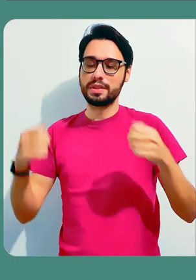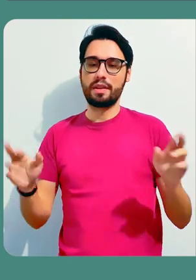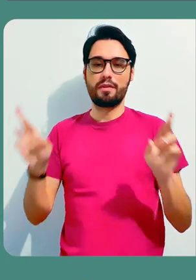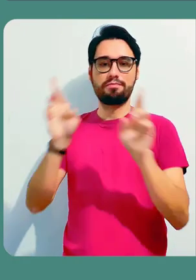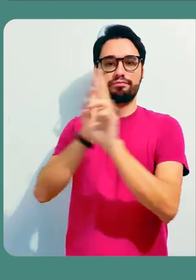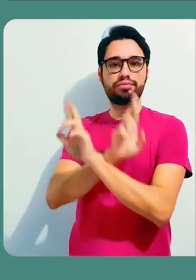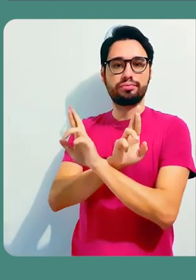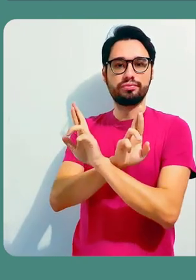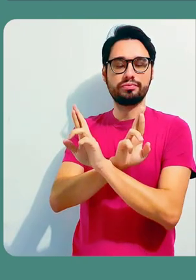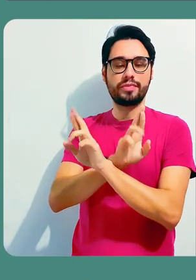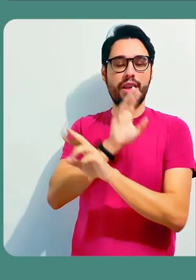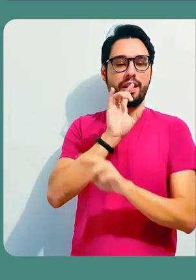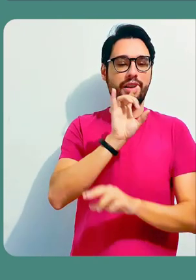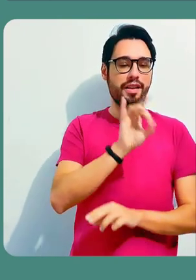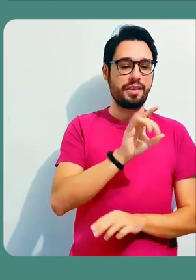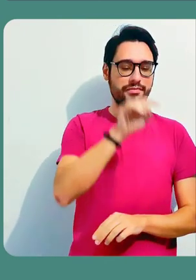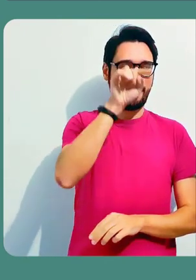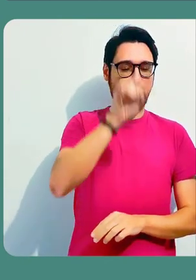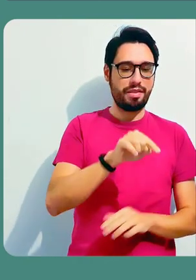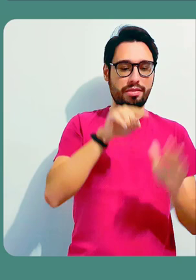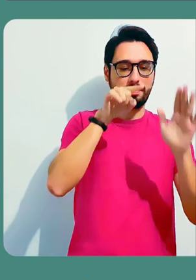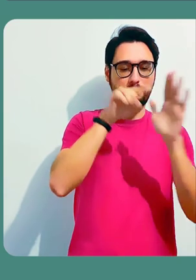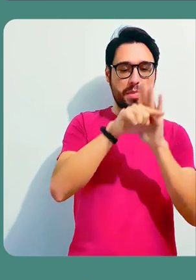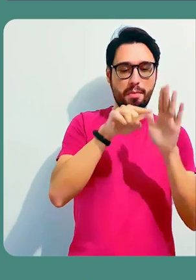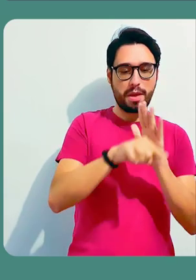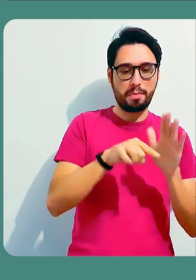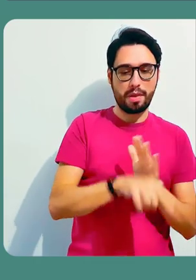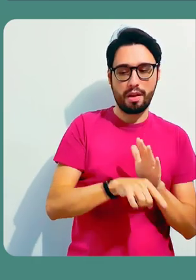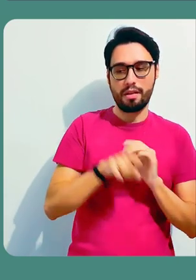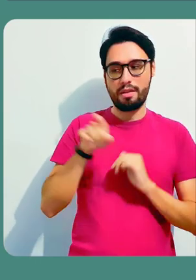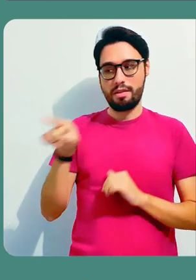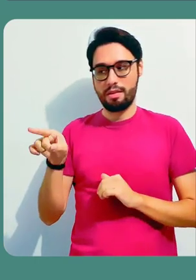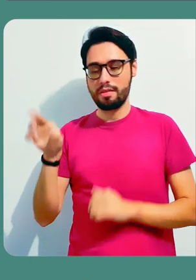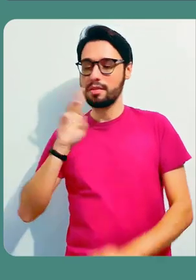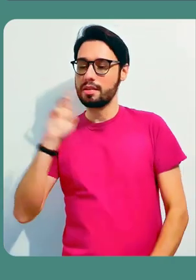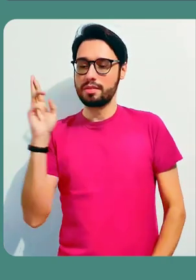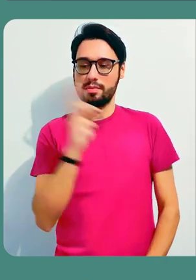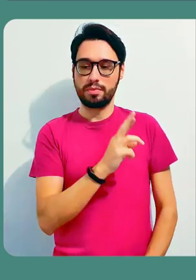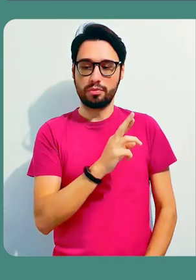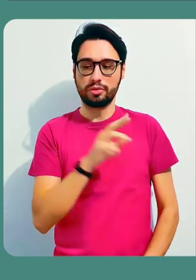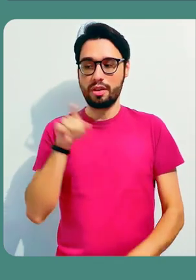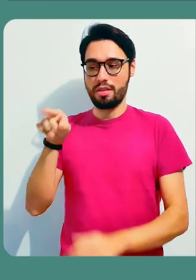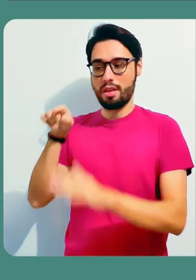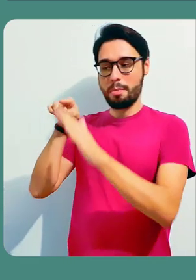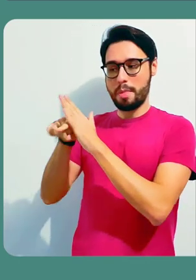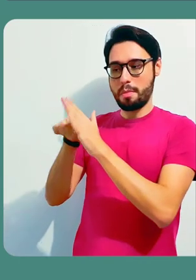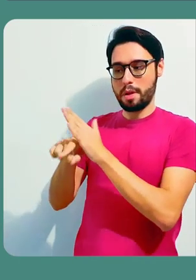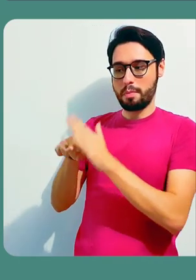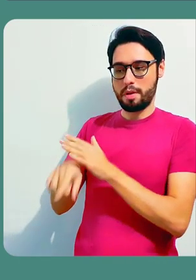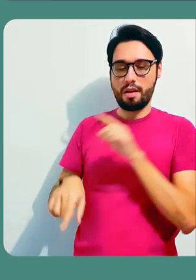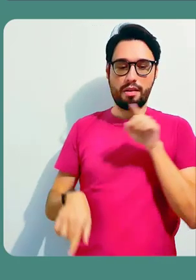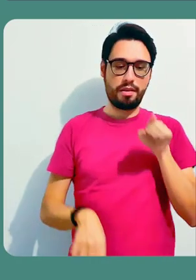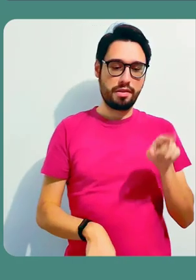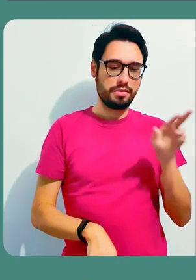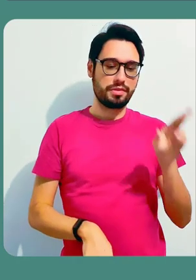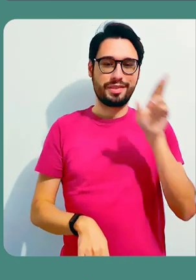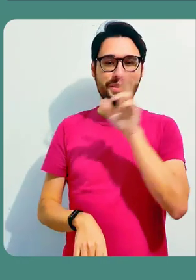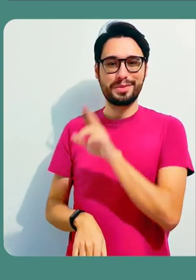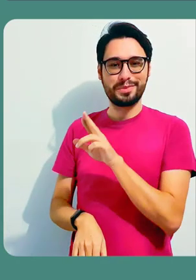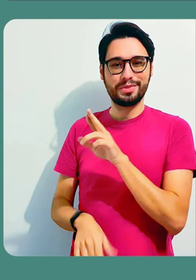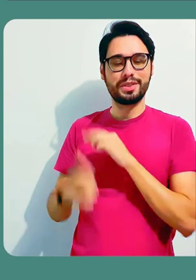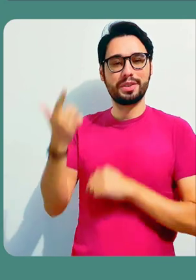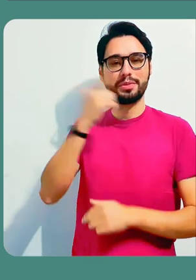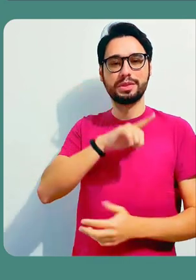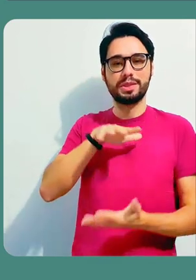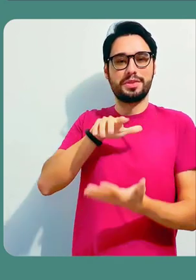modelos e cada grupo, então, tinha que fazer a resposta dessas questões indicando, então, as suas respostas aqui embaixo também.